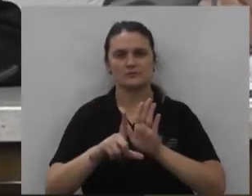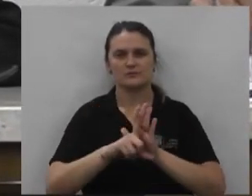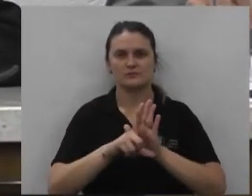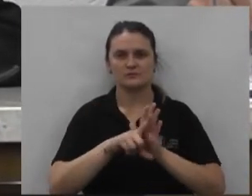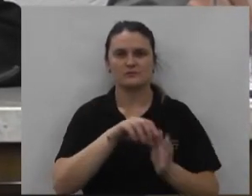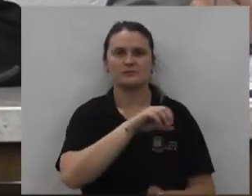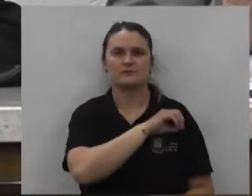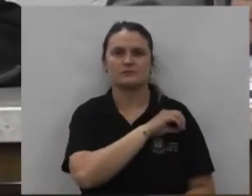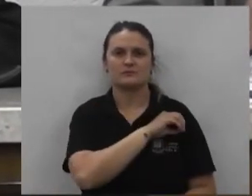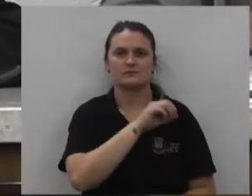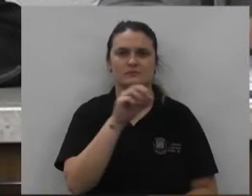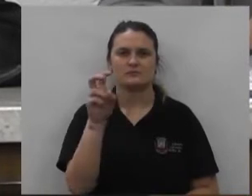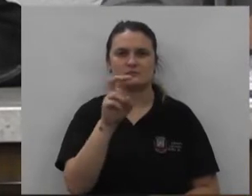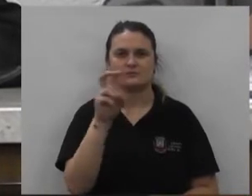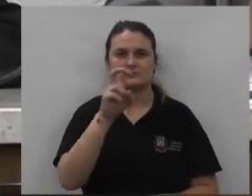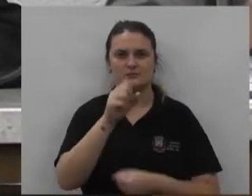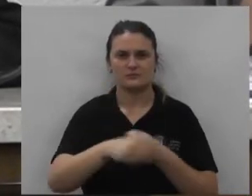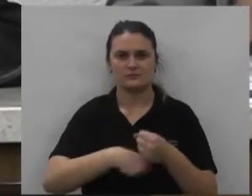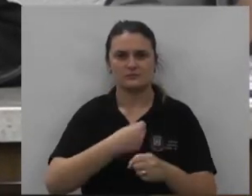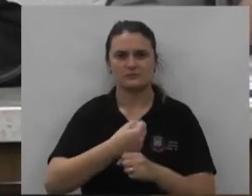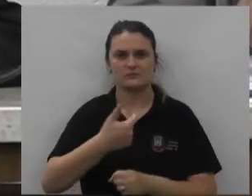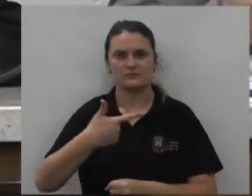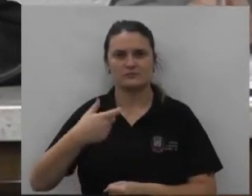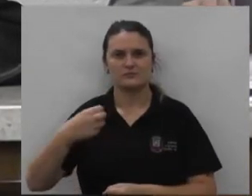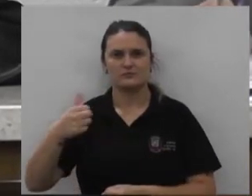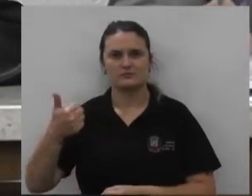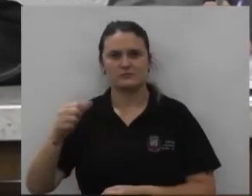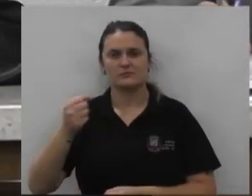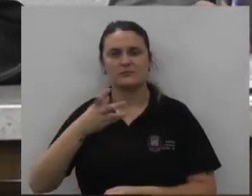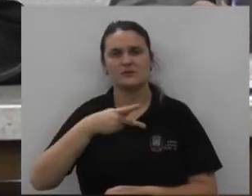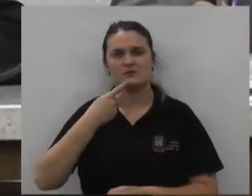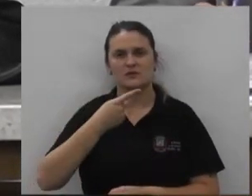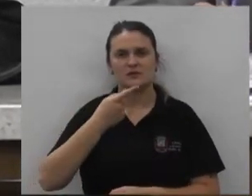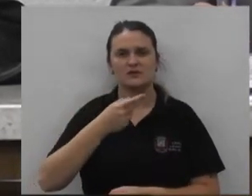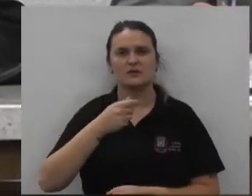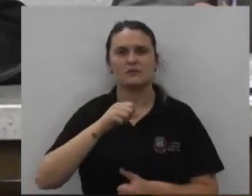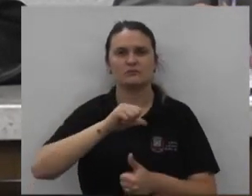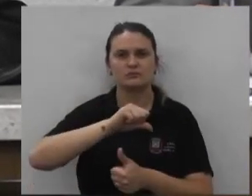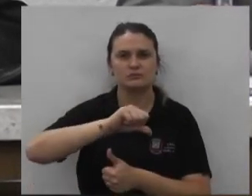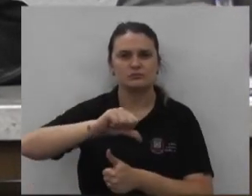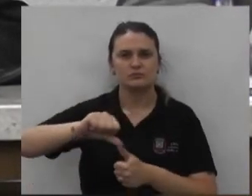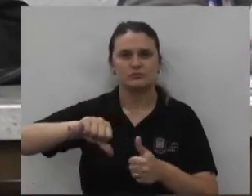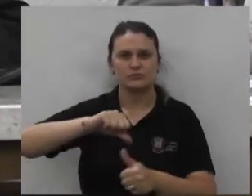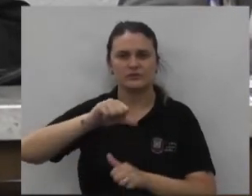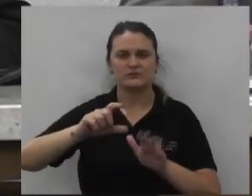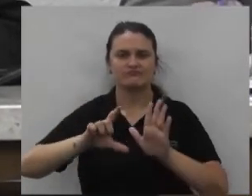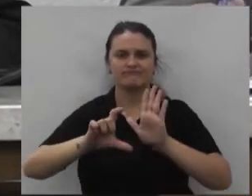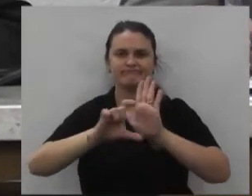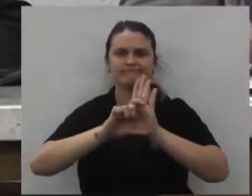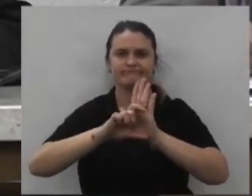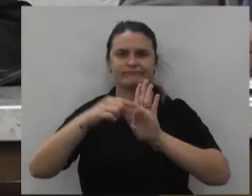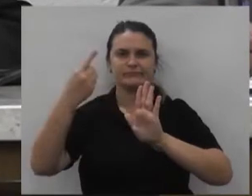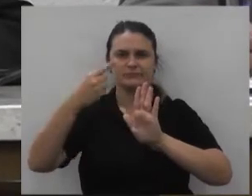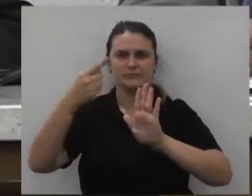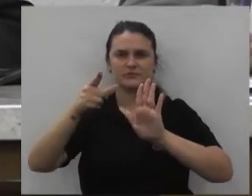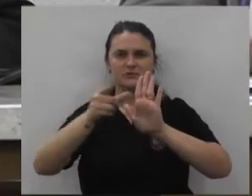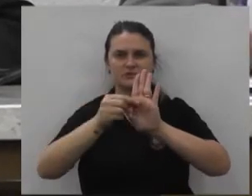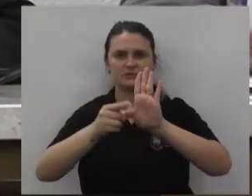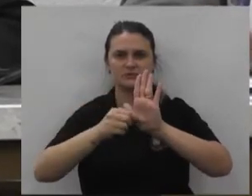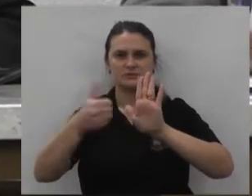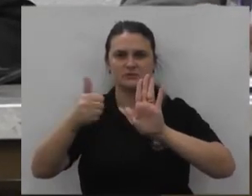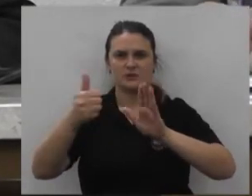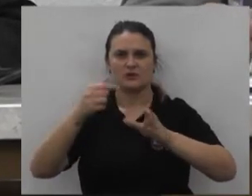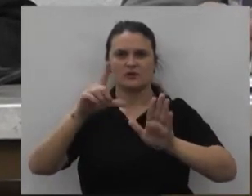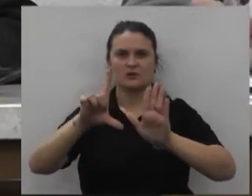projeto de lei ordinária número 55 de 2018 dispõe sobre alteração no inciso 1 do artigo